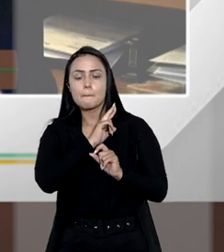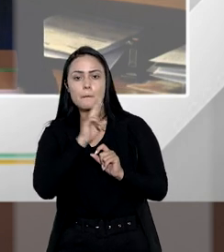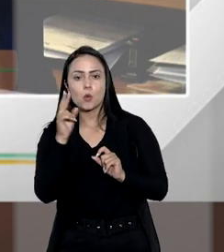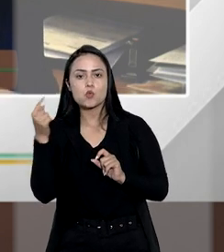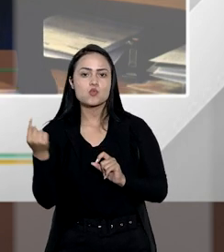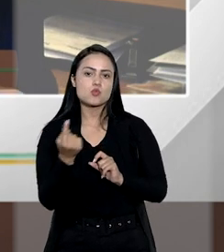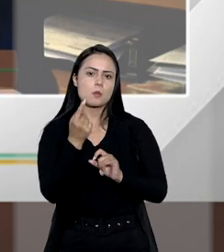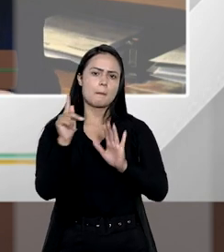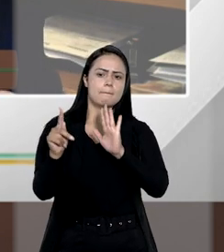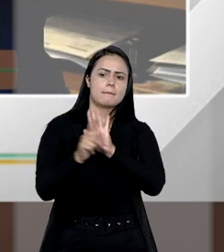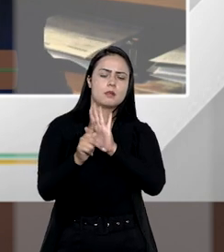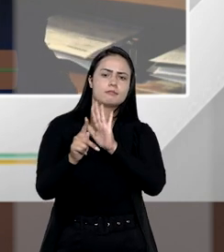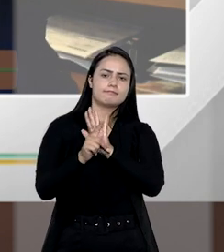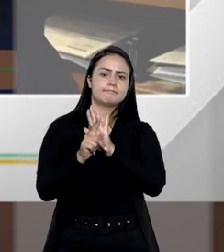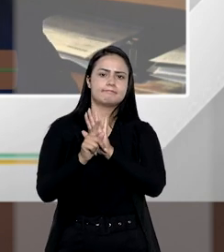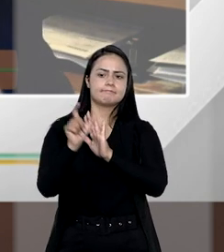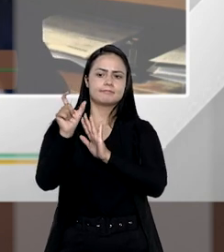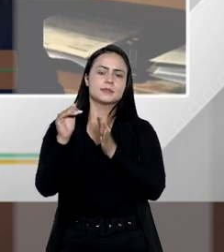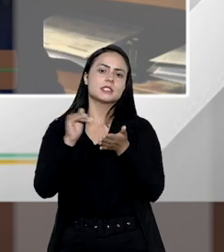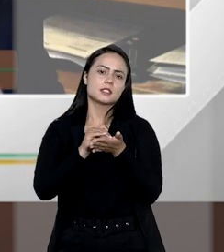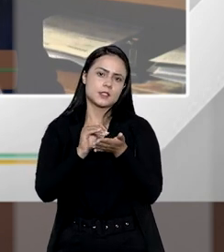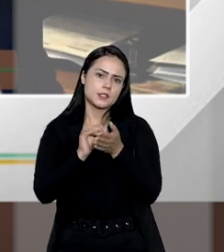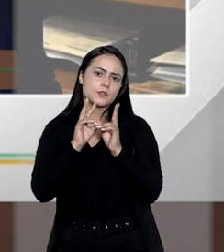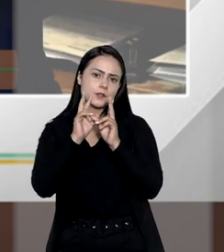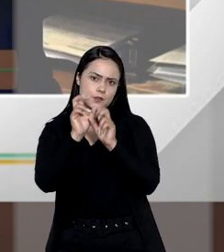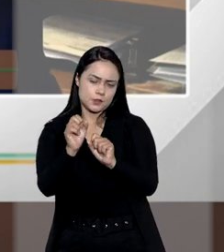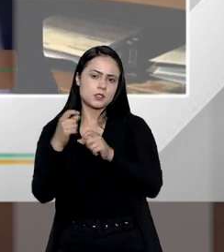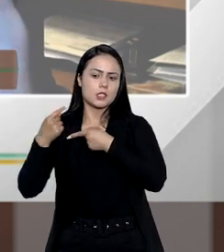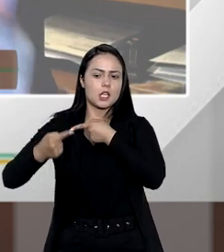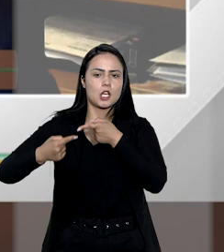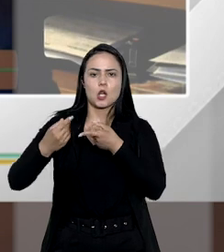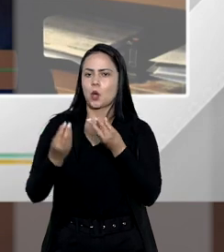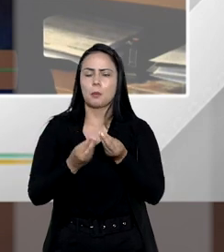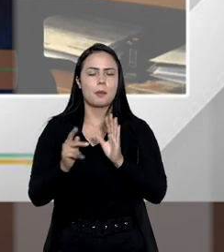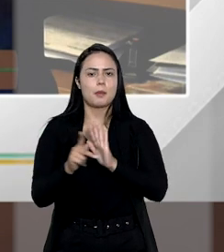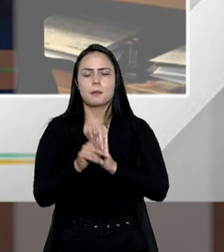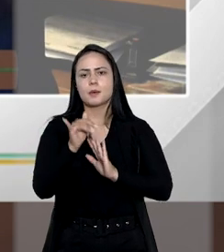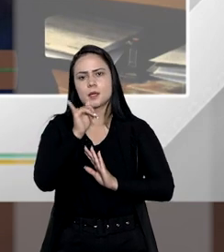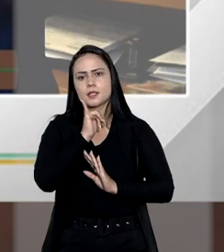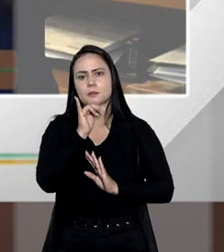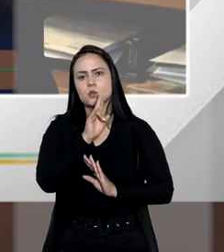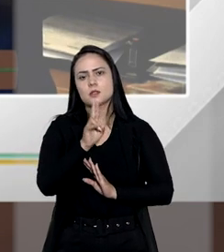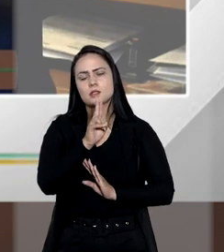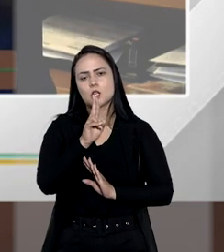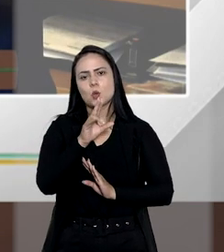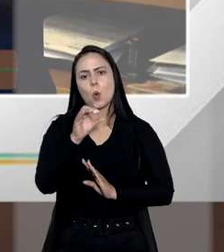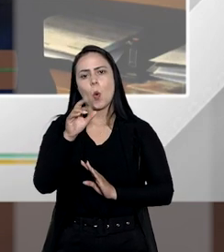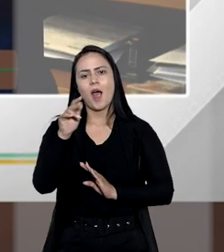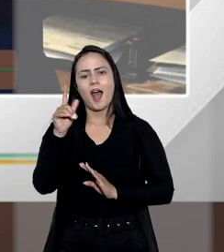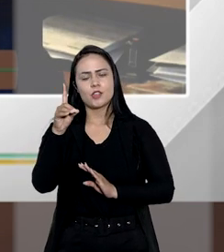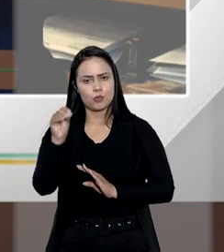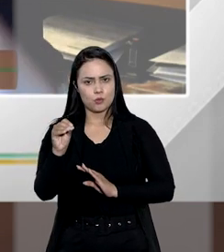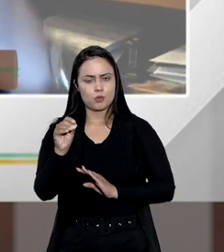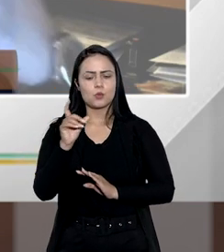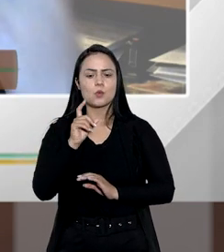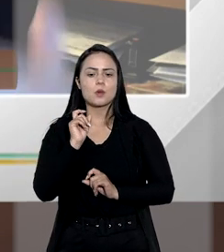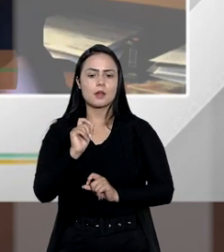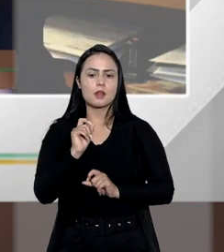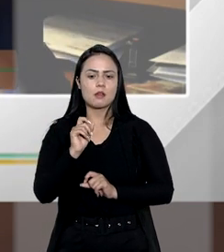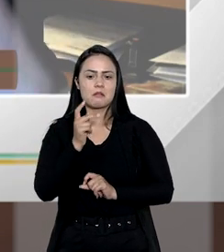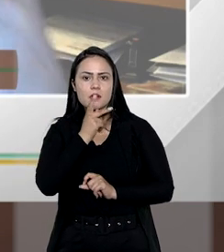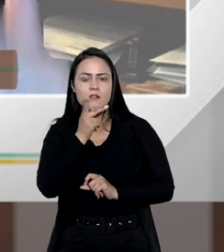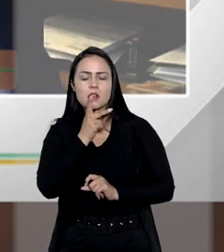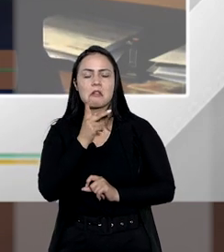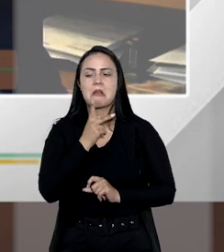responderão única e exclusivamente até as forças da herança, como o próprio exemplo usado pelo doutor Conrado, se o